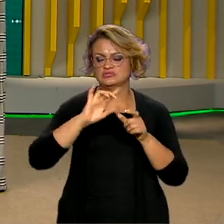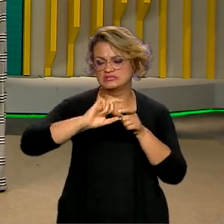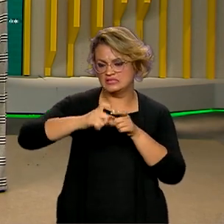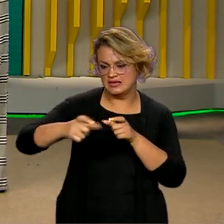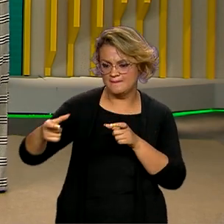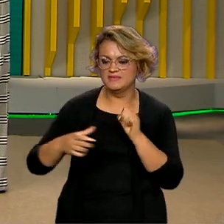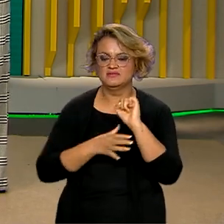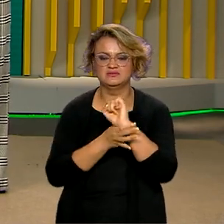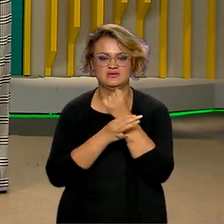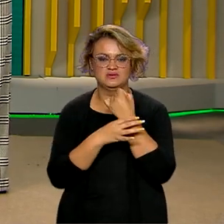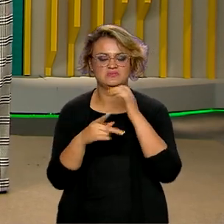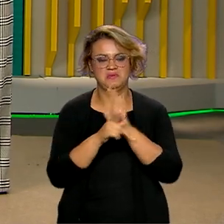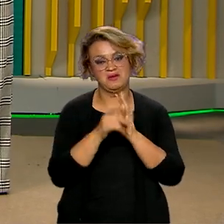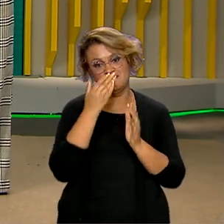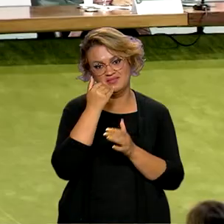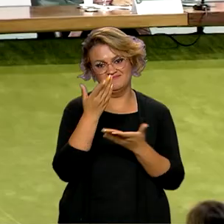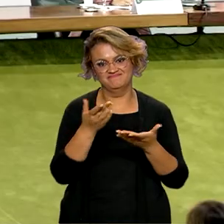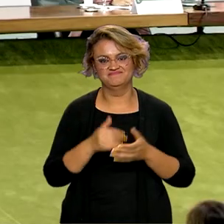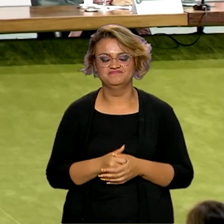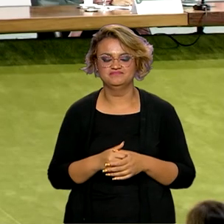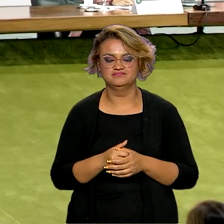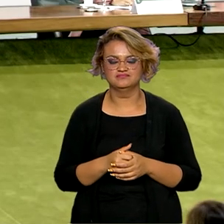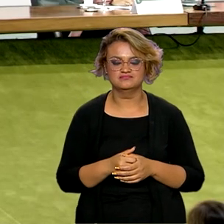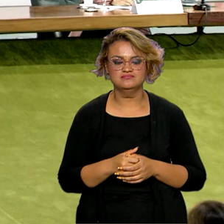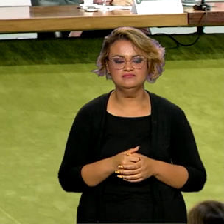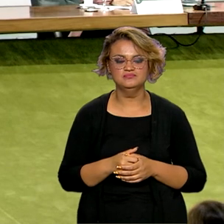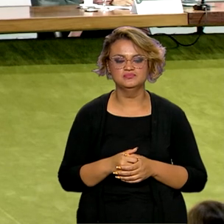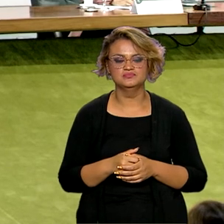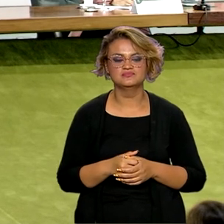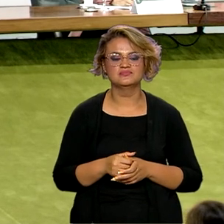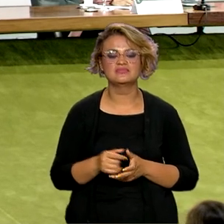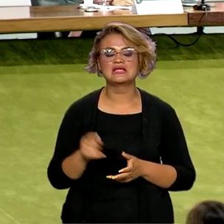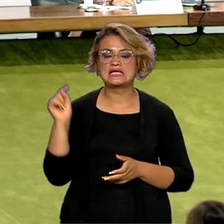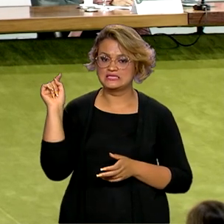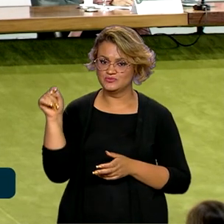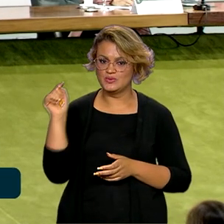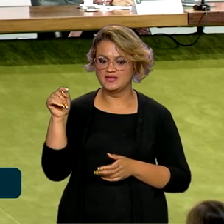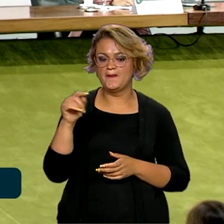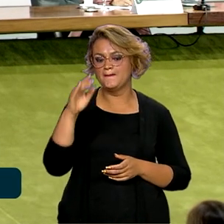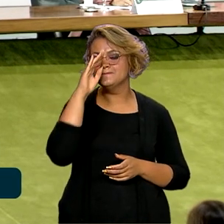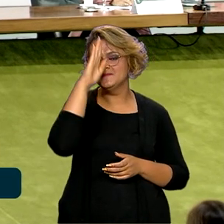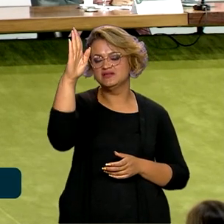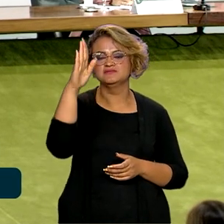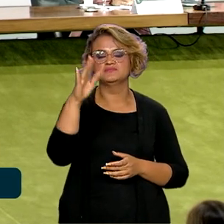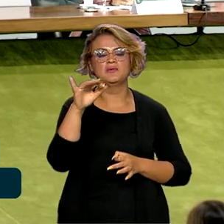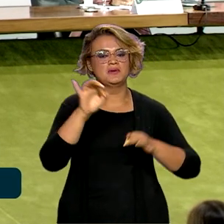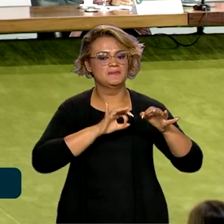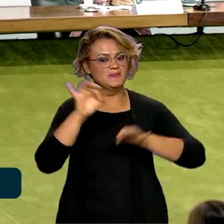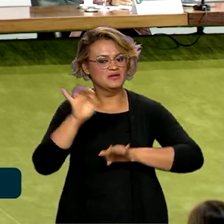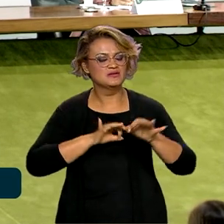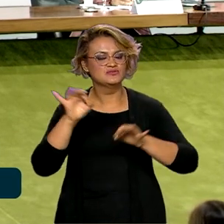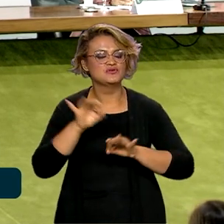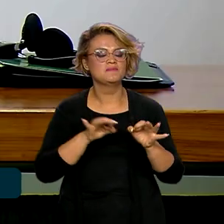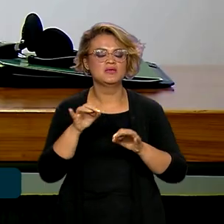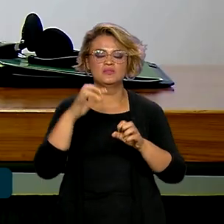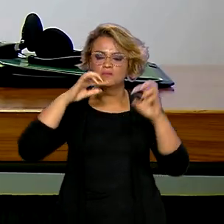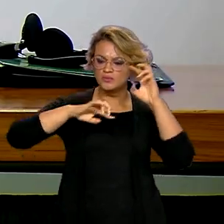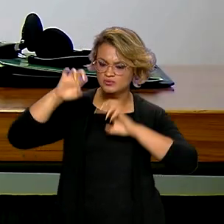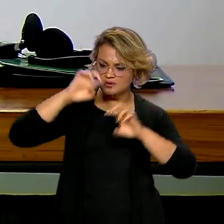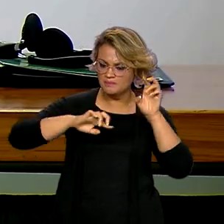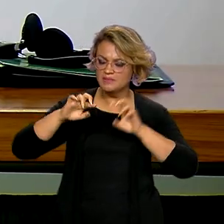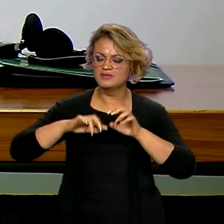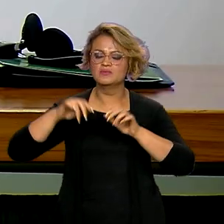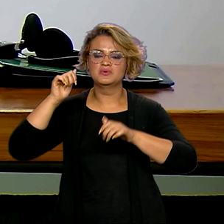e segurança alimentar, por exemplo. O marco é o principal instrumento de planejamento, monitoramento e